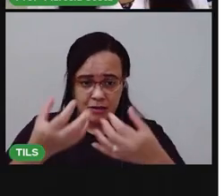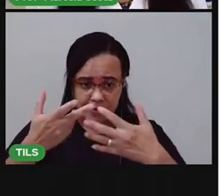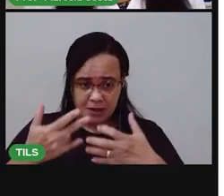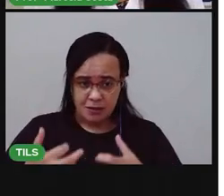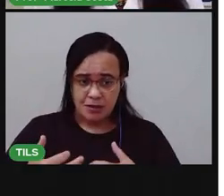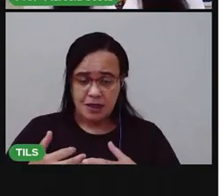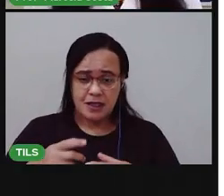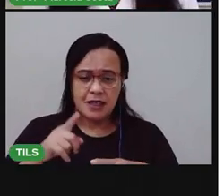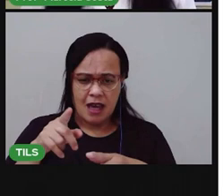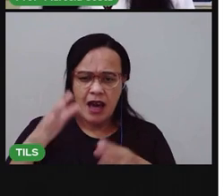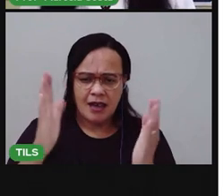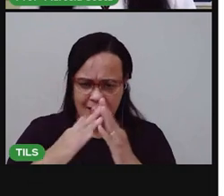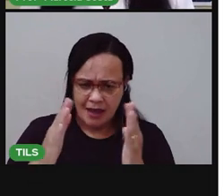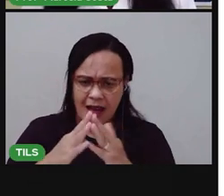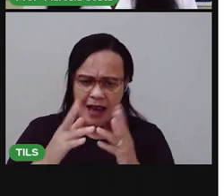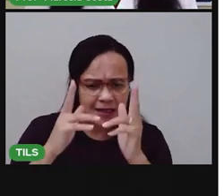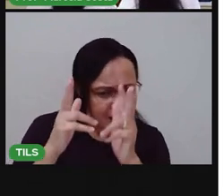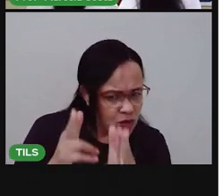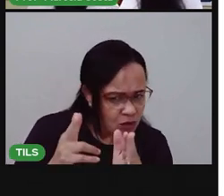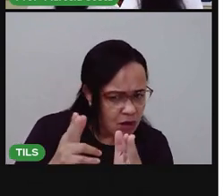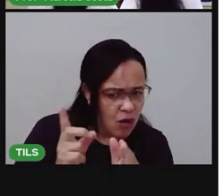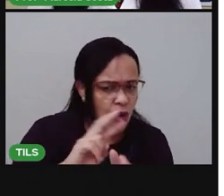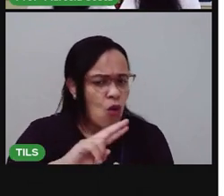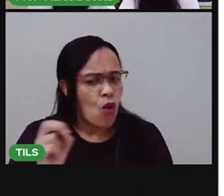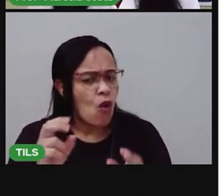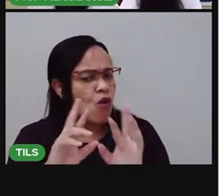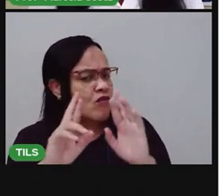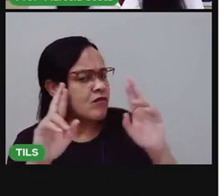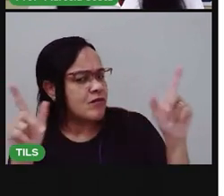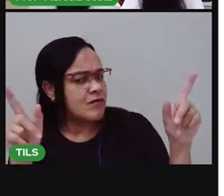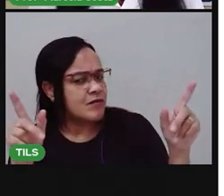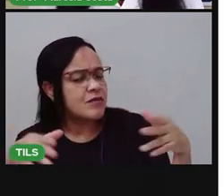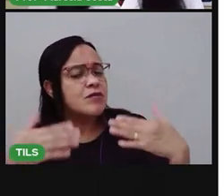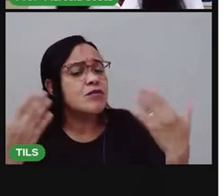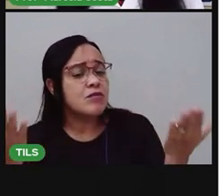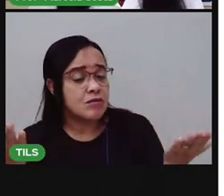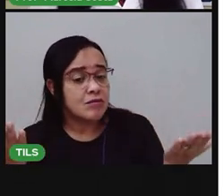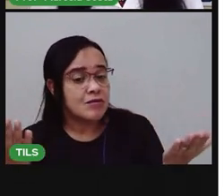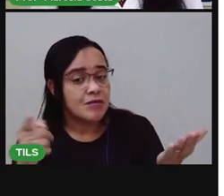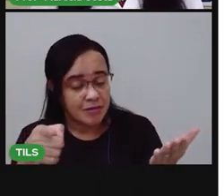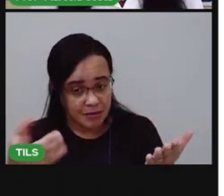faz aí na sua casa ou se é diferente. É outra coisa que você faz.